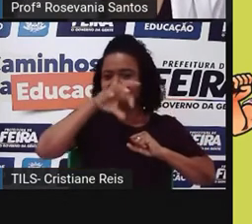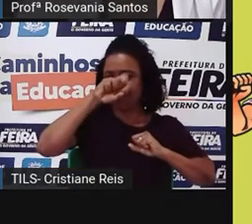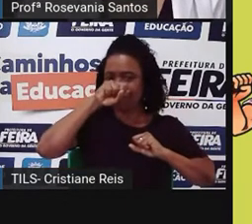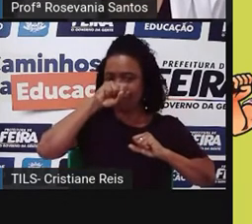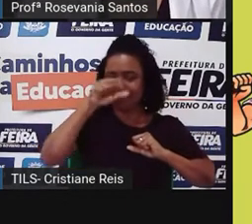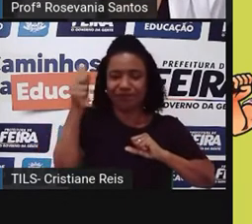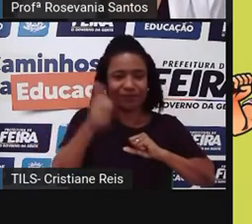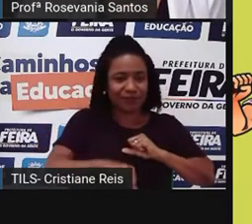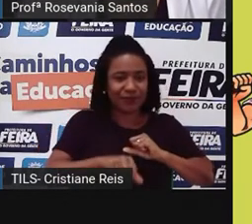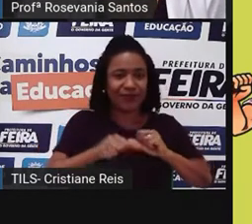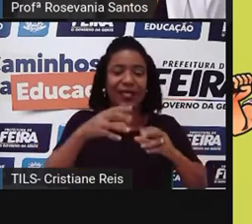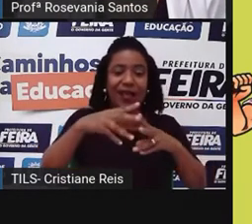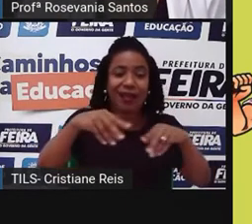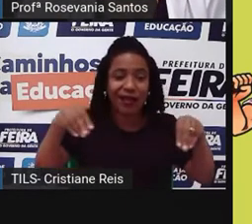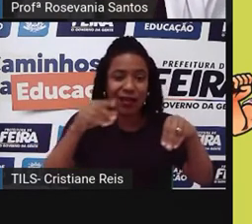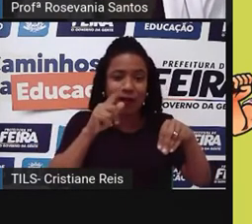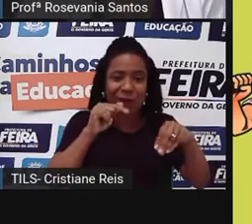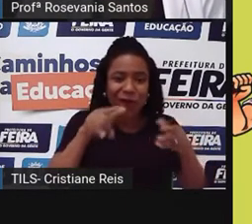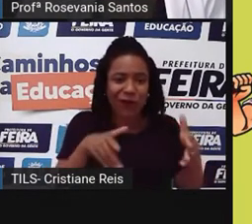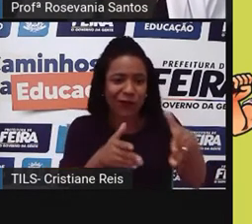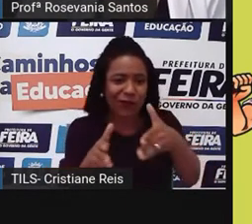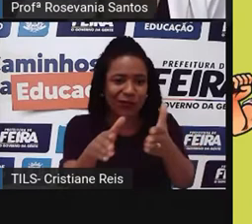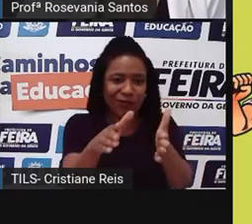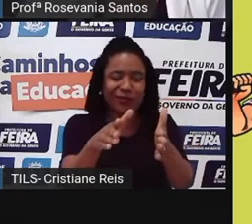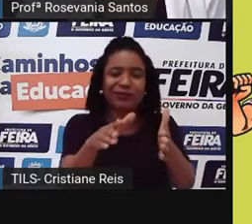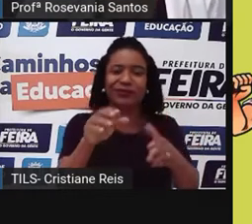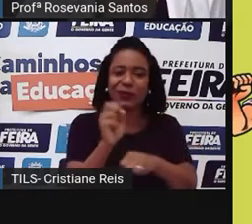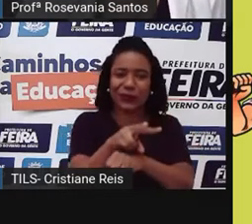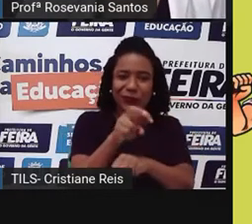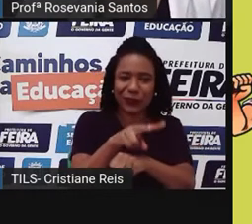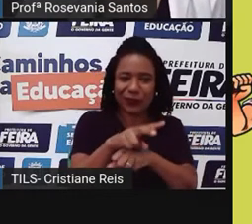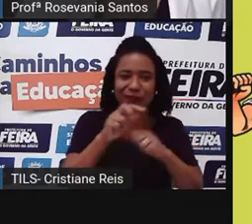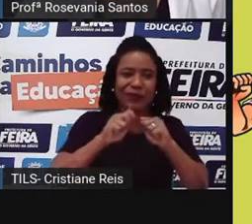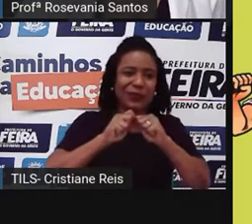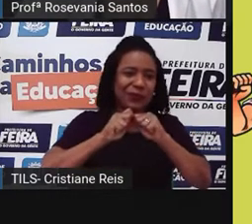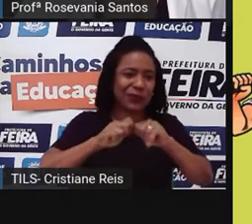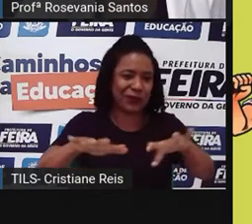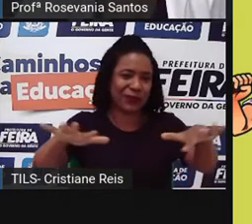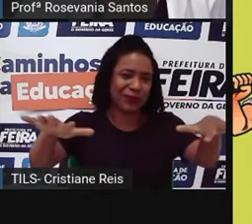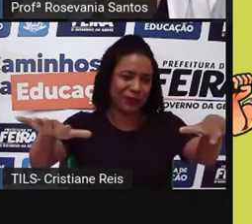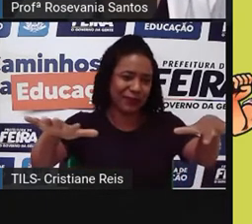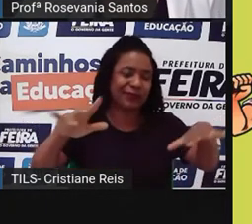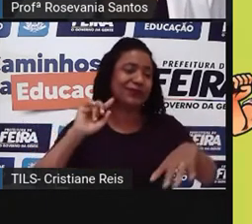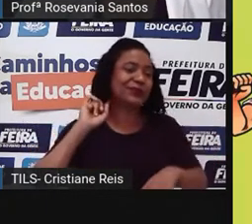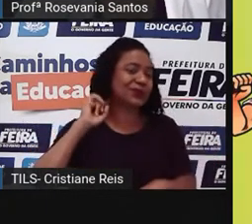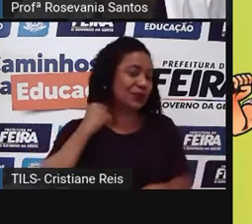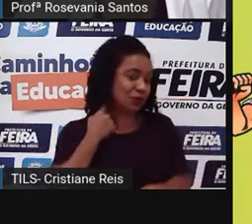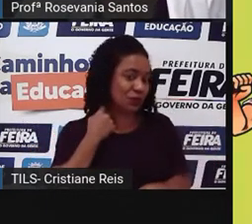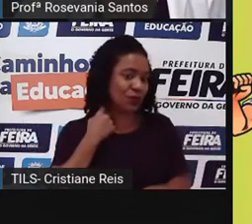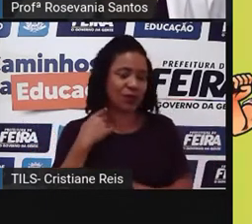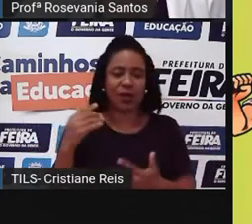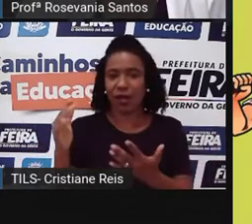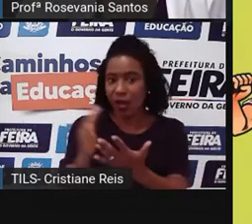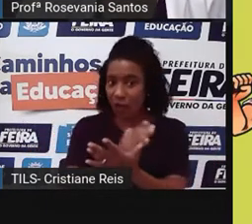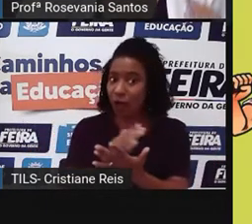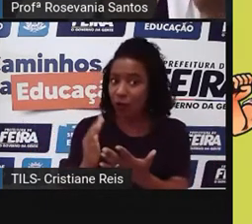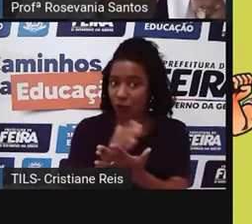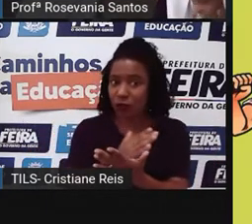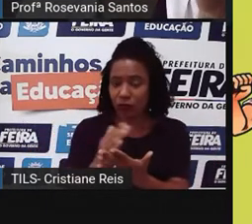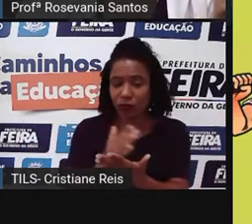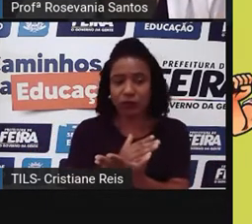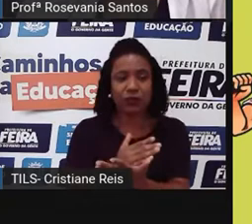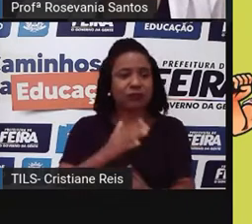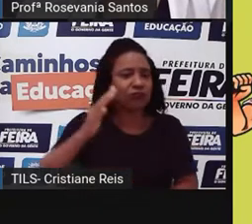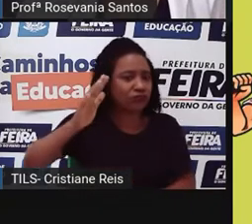E que hoje já existe muitas práticas sustentáveis assim. Agora, algumas delas são mais caras, e isso daí, a maioria das pessoas